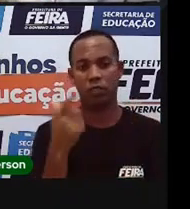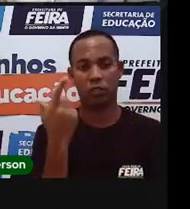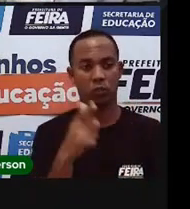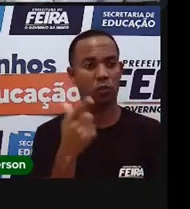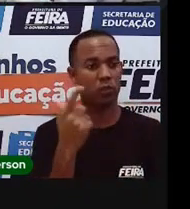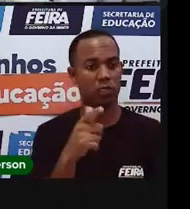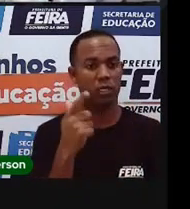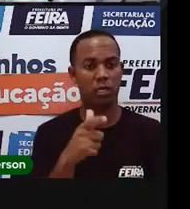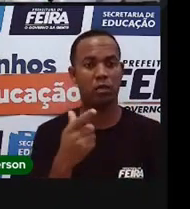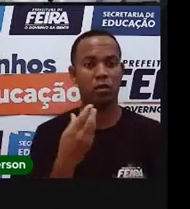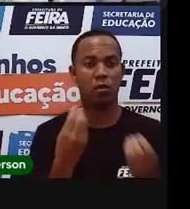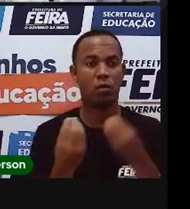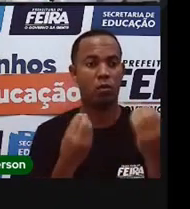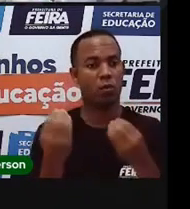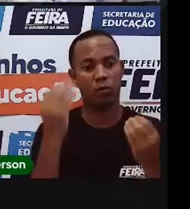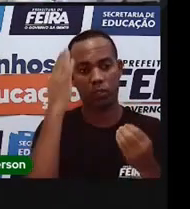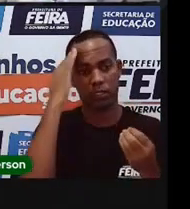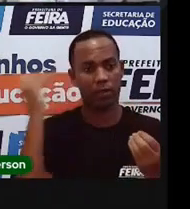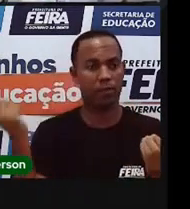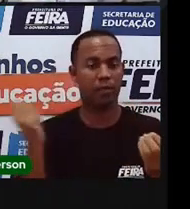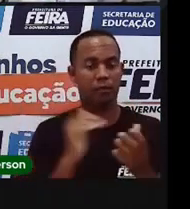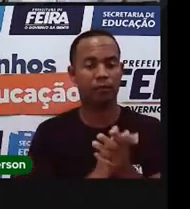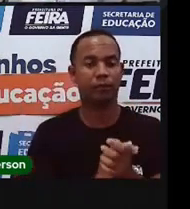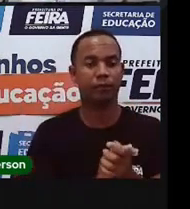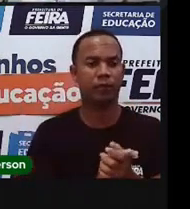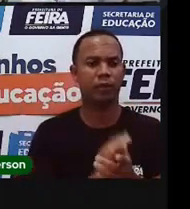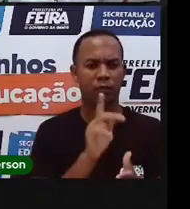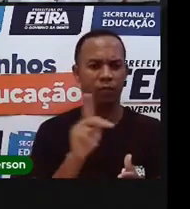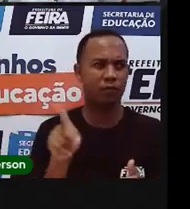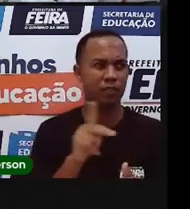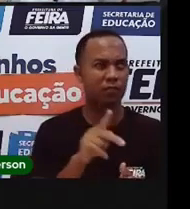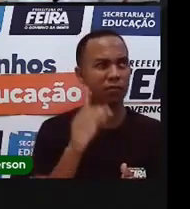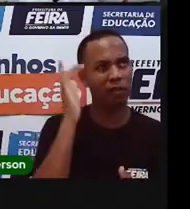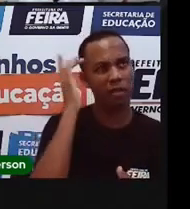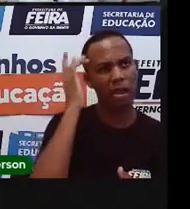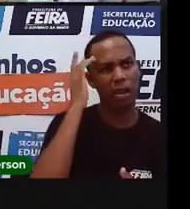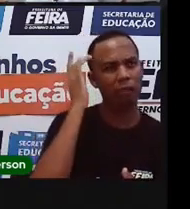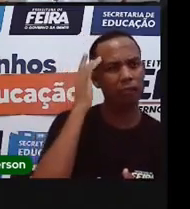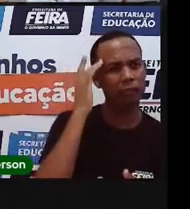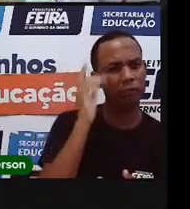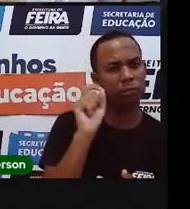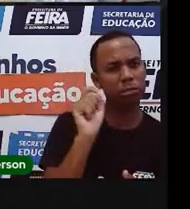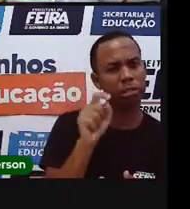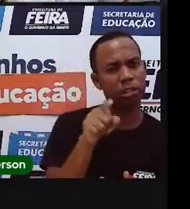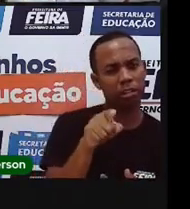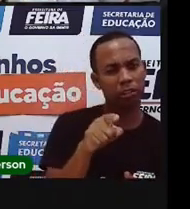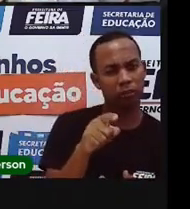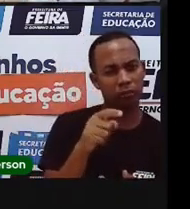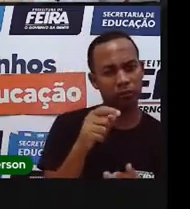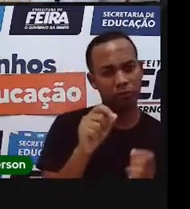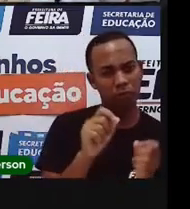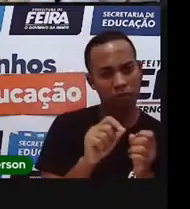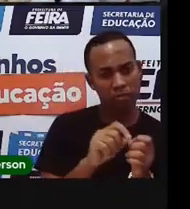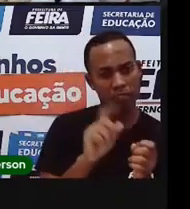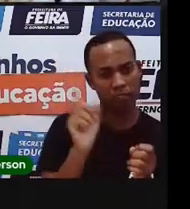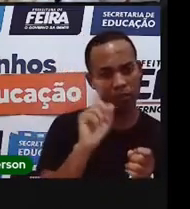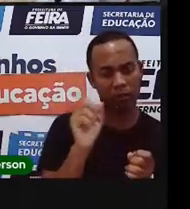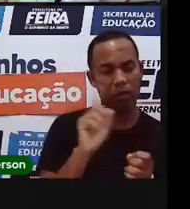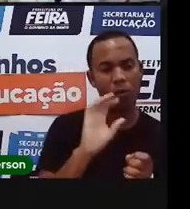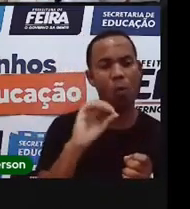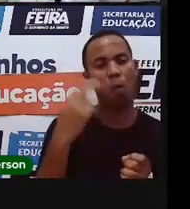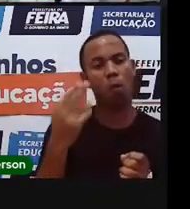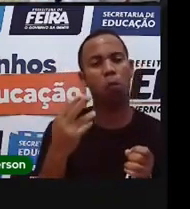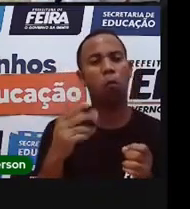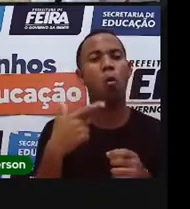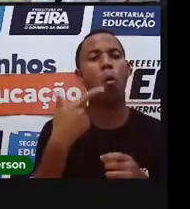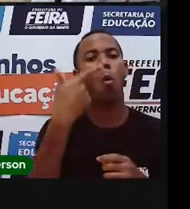a realidade da turma de cada professor. Então, se o professor achar que ele deve utilizar, parabéns. se ele achar que ele não deve